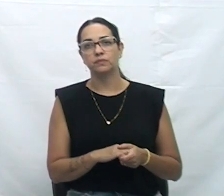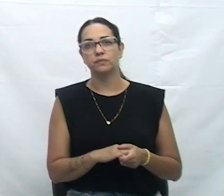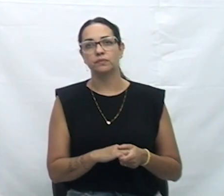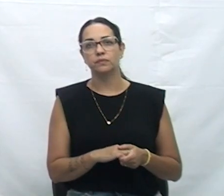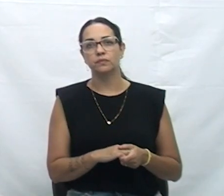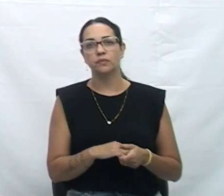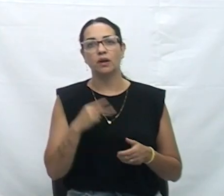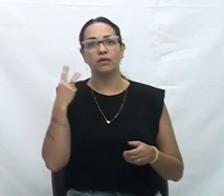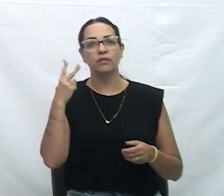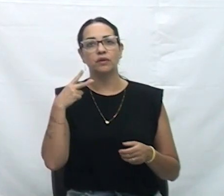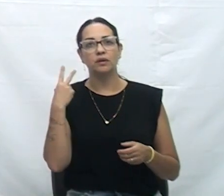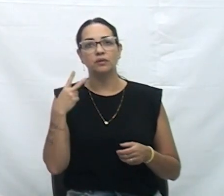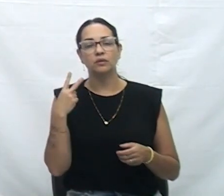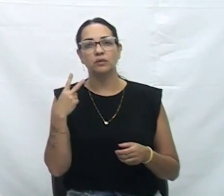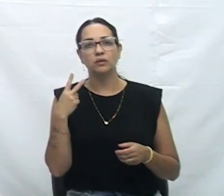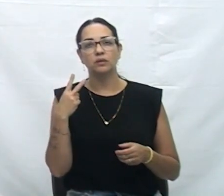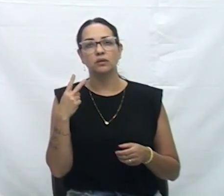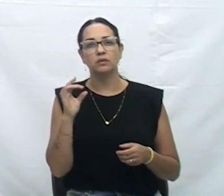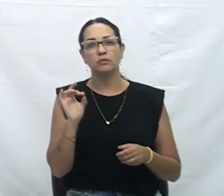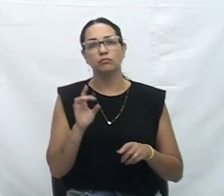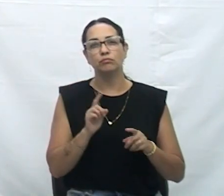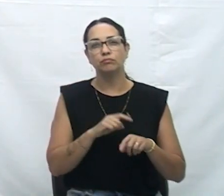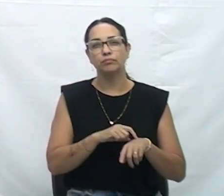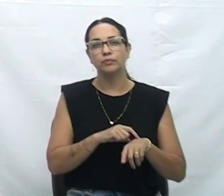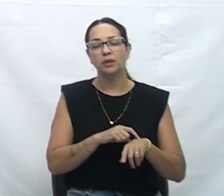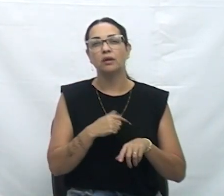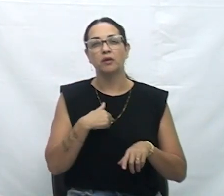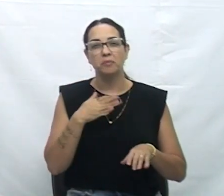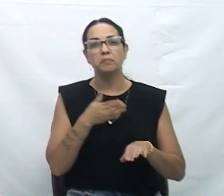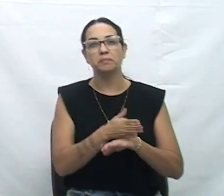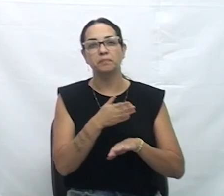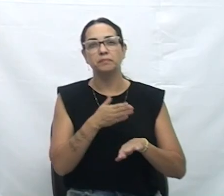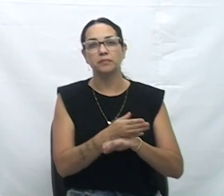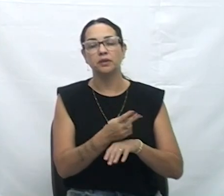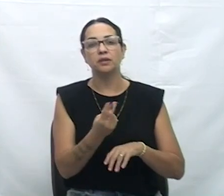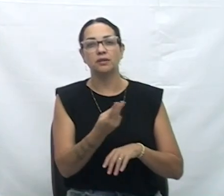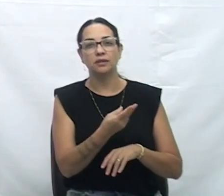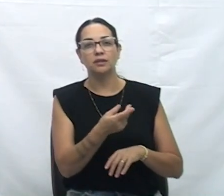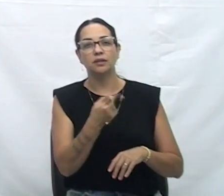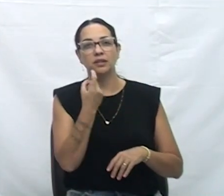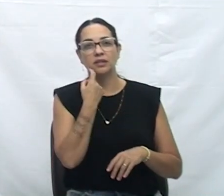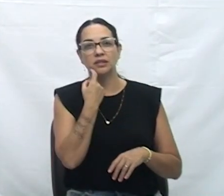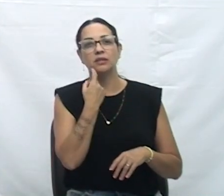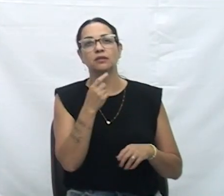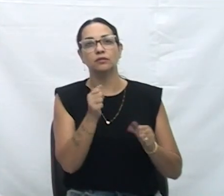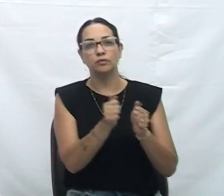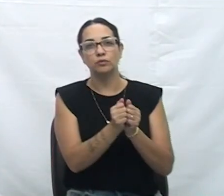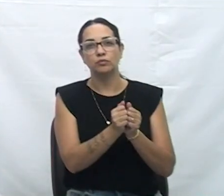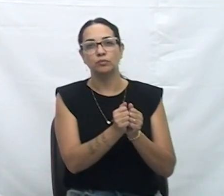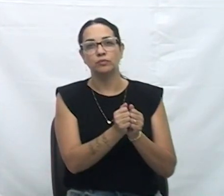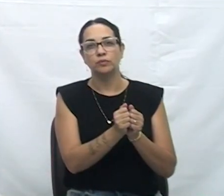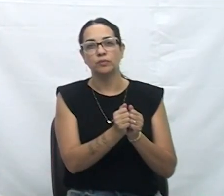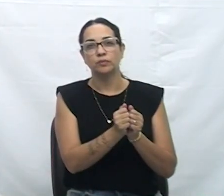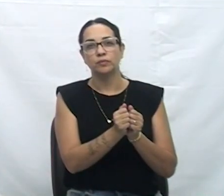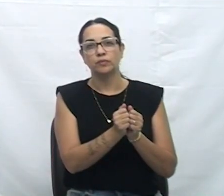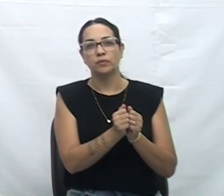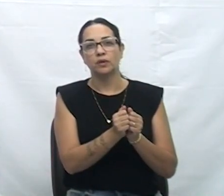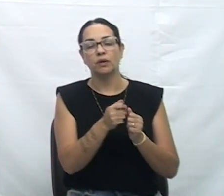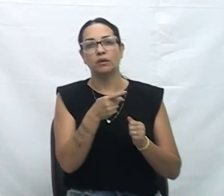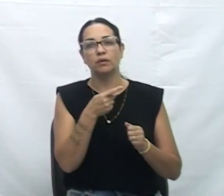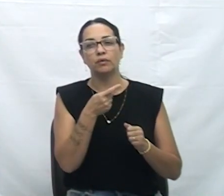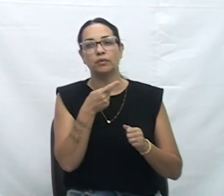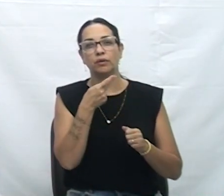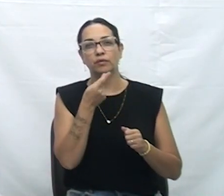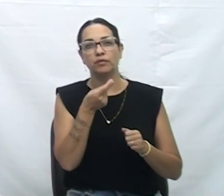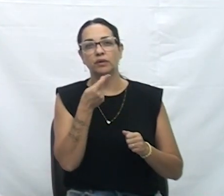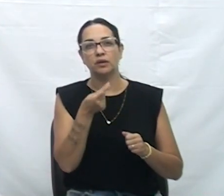Vereador, é só porque eu participei desses dois atos e dizer esse selo que foi